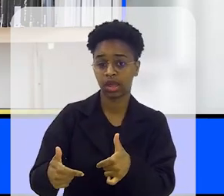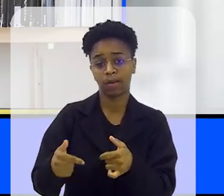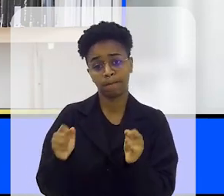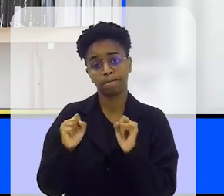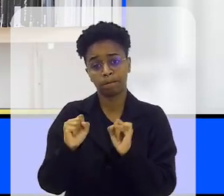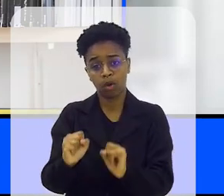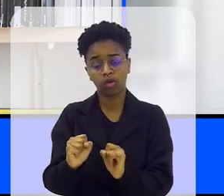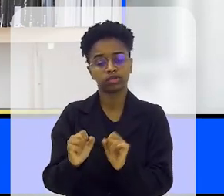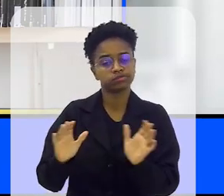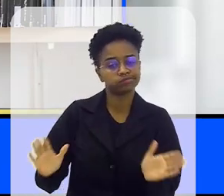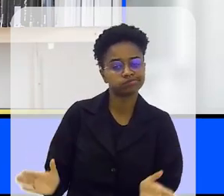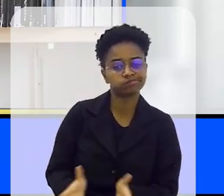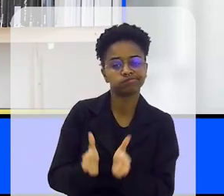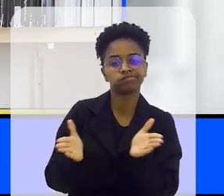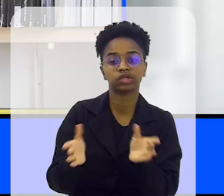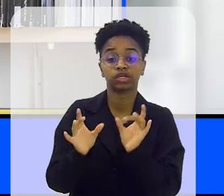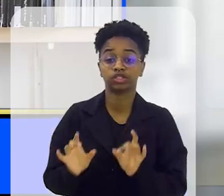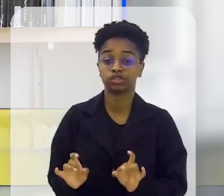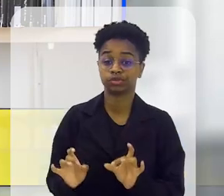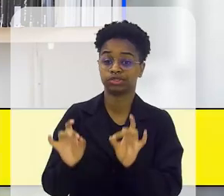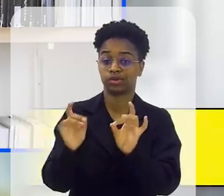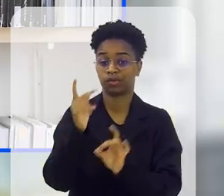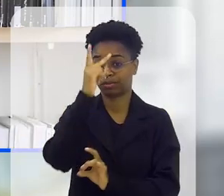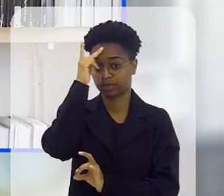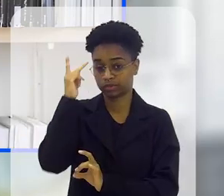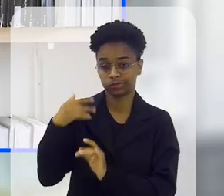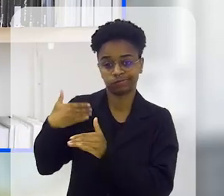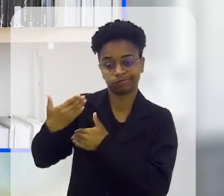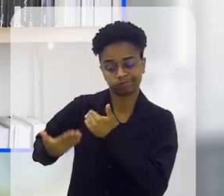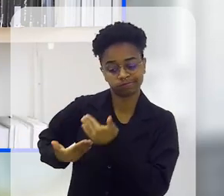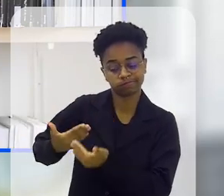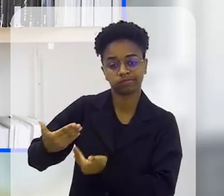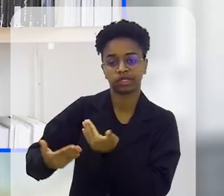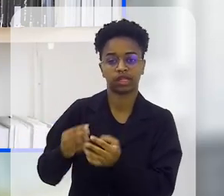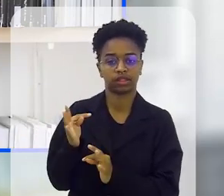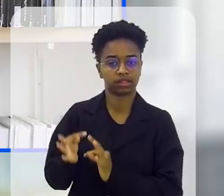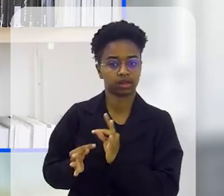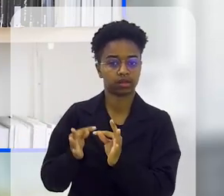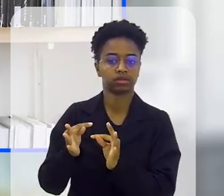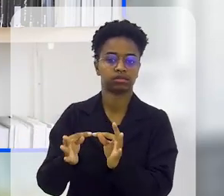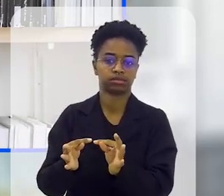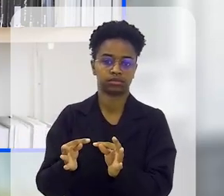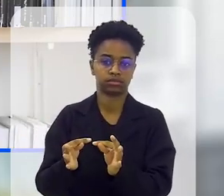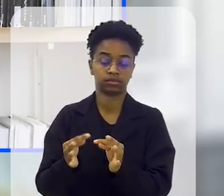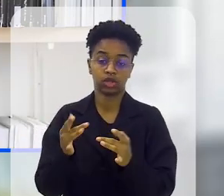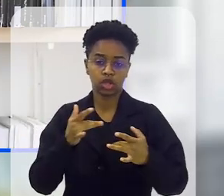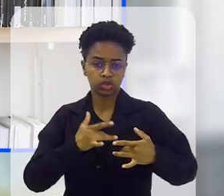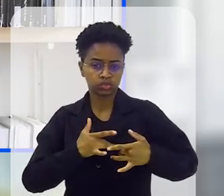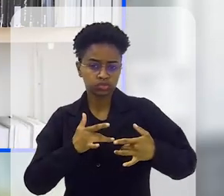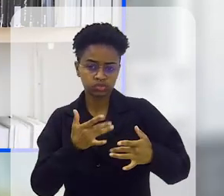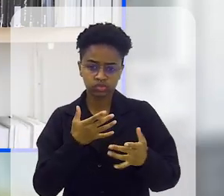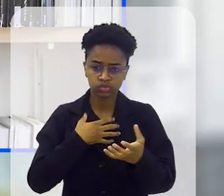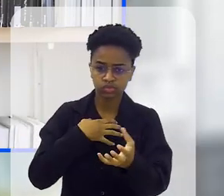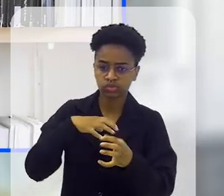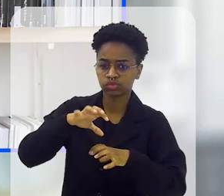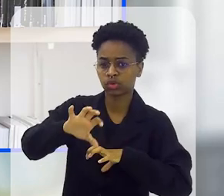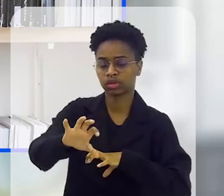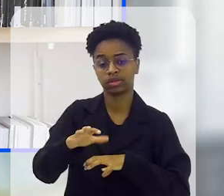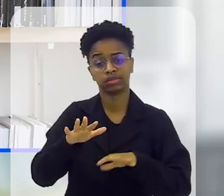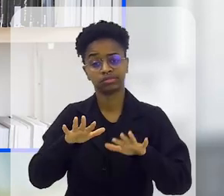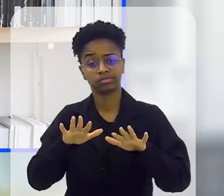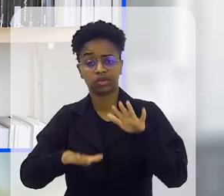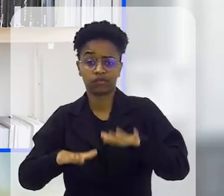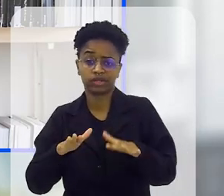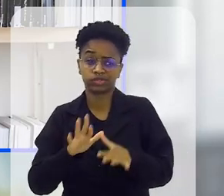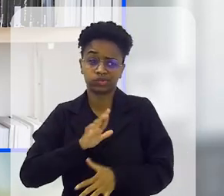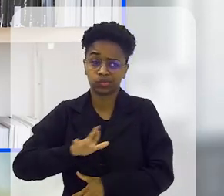podem ter efeito especial para quem vai passar por esse longo processo de tratamento. A solidariedade pode não